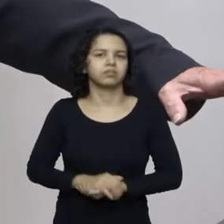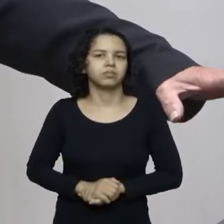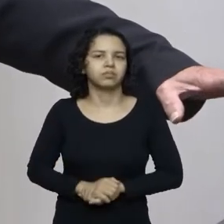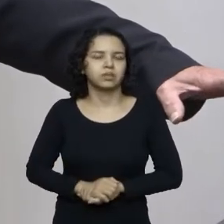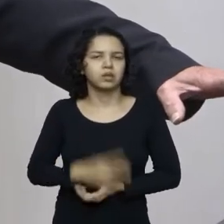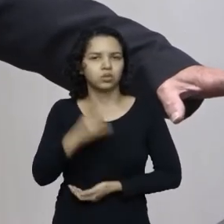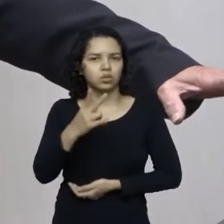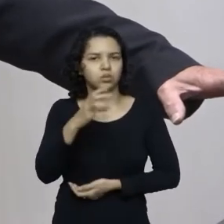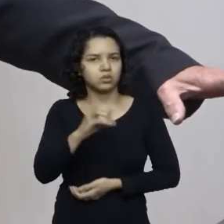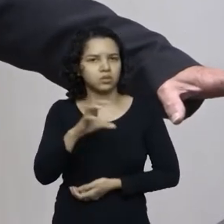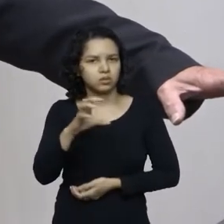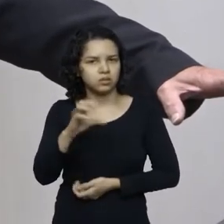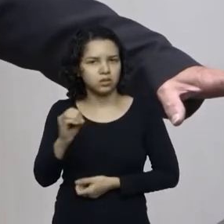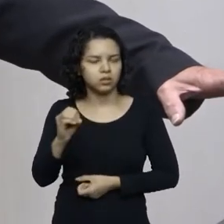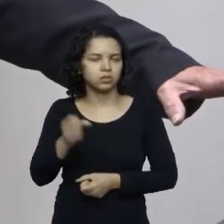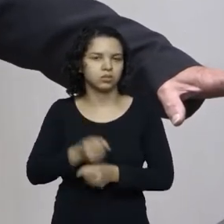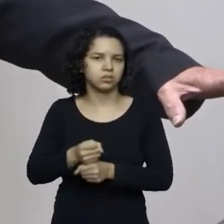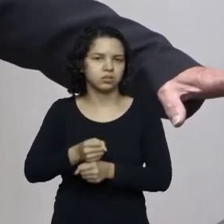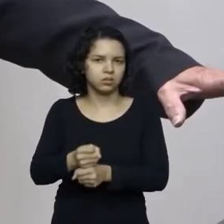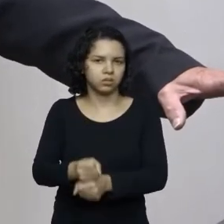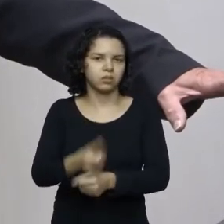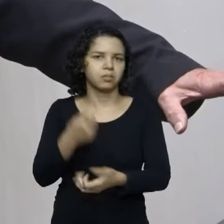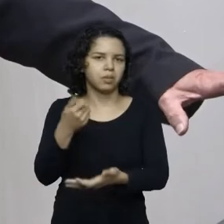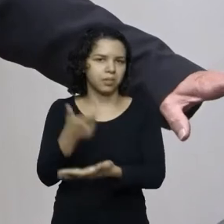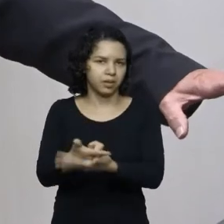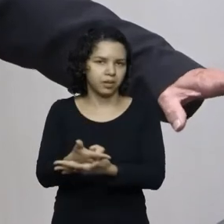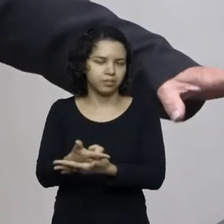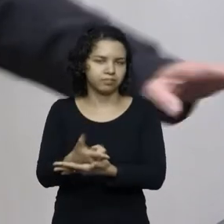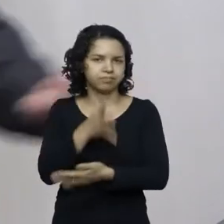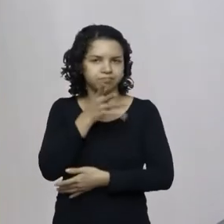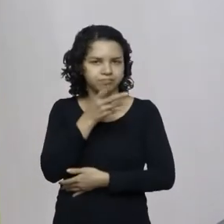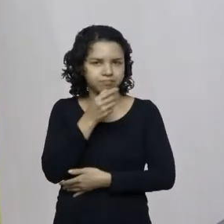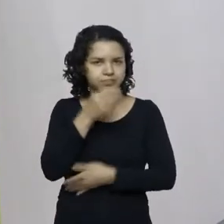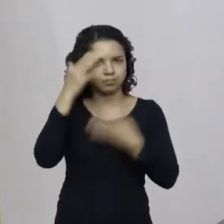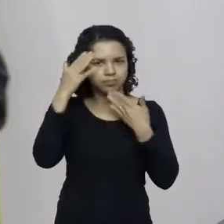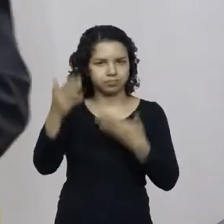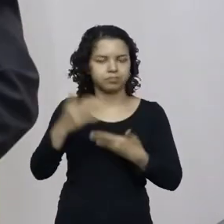200 anos para pagar esses valores muito obrigado